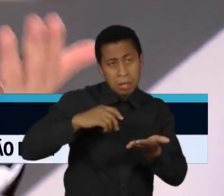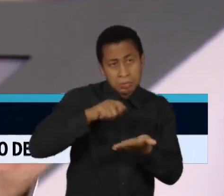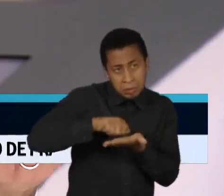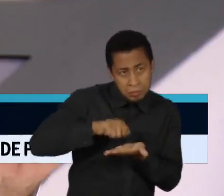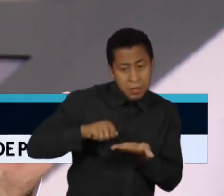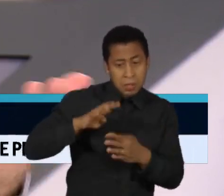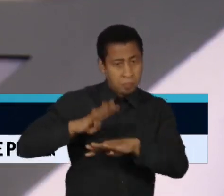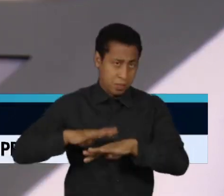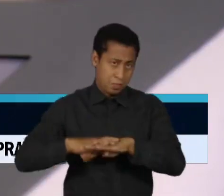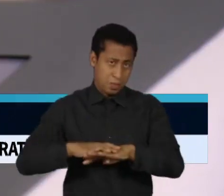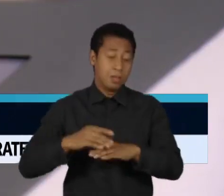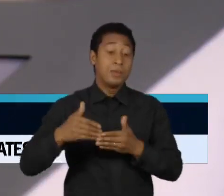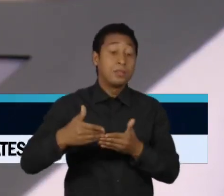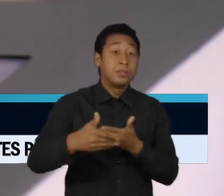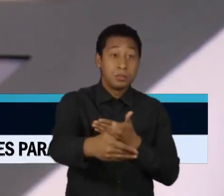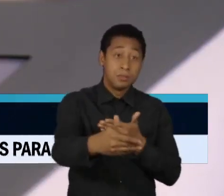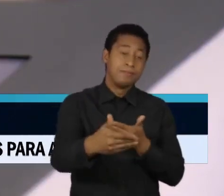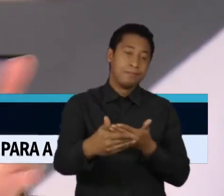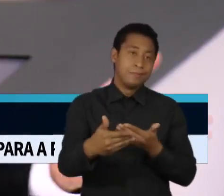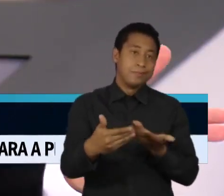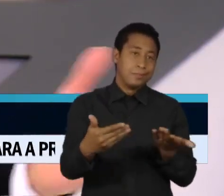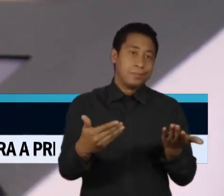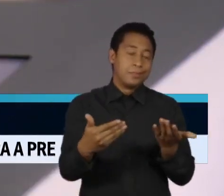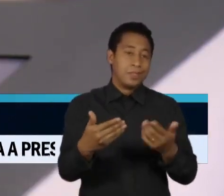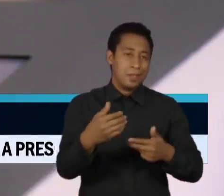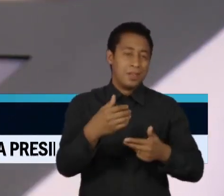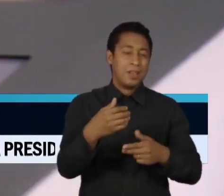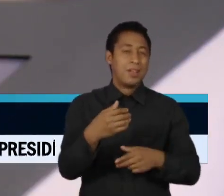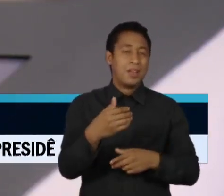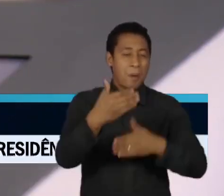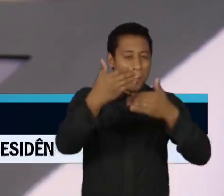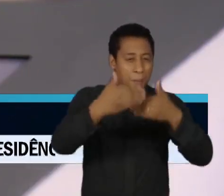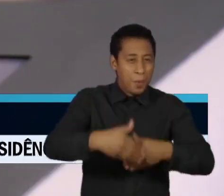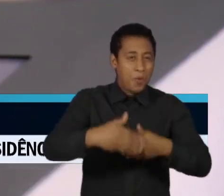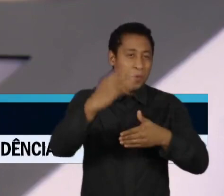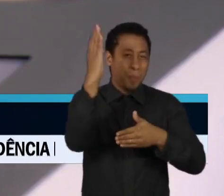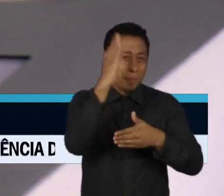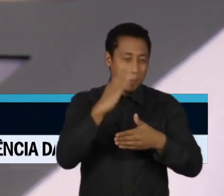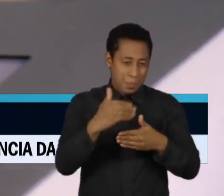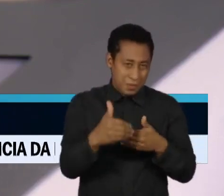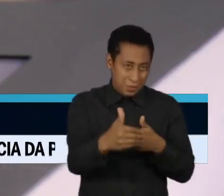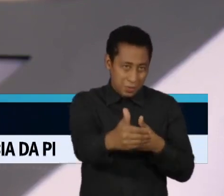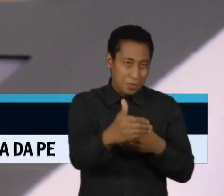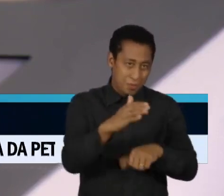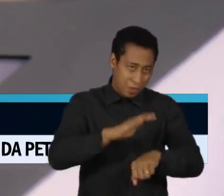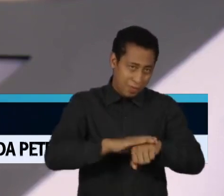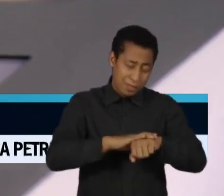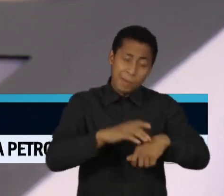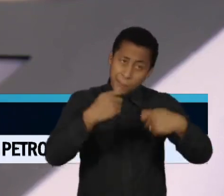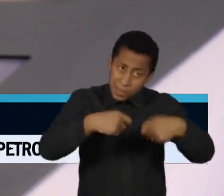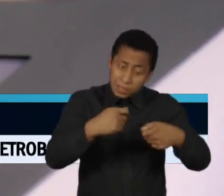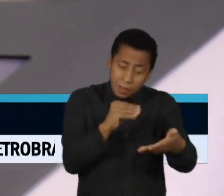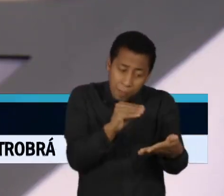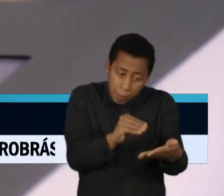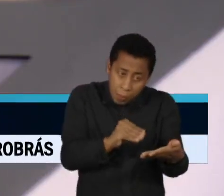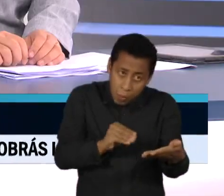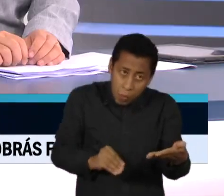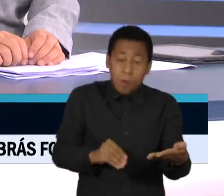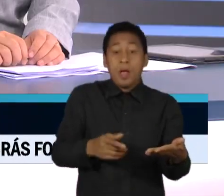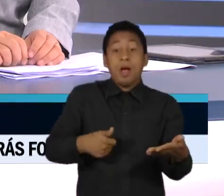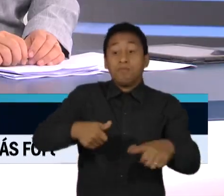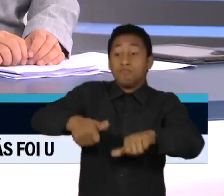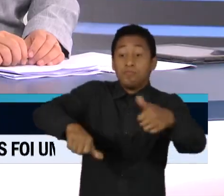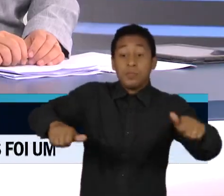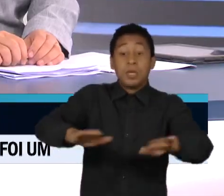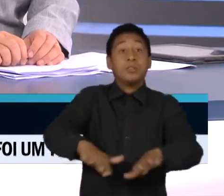no próximo teste, na Prova Brasil, que vai ser feito agora. Porque se a gente já tem um currículo nacional, que é a Base